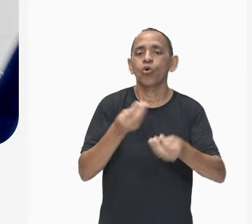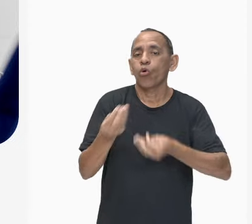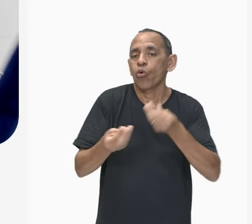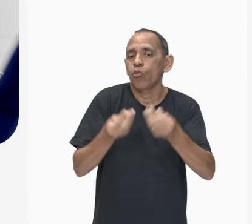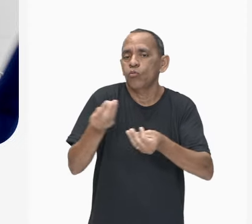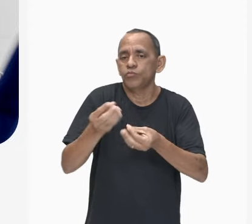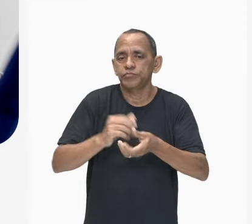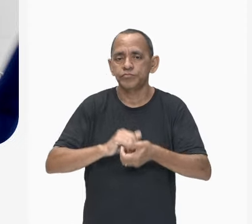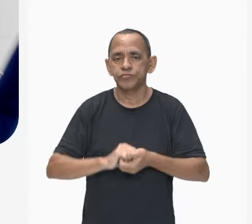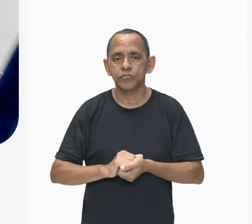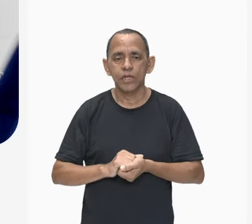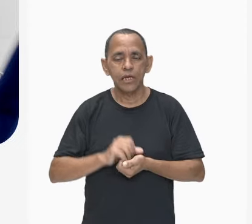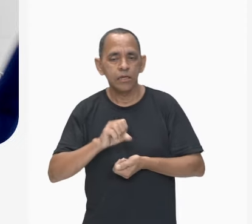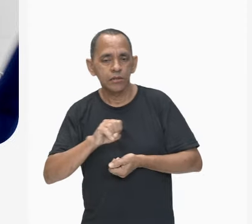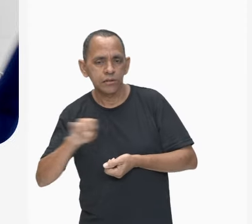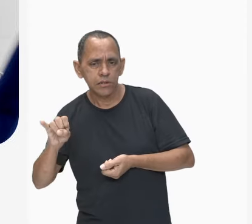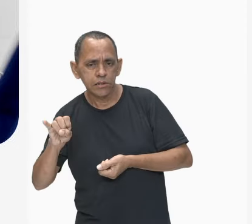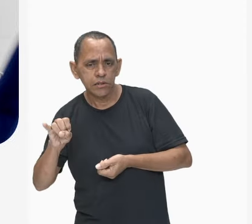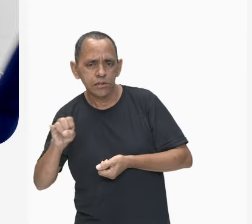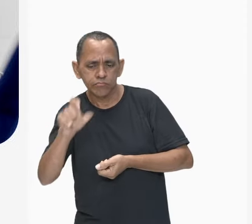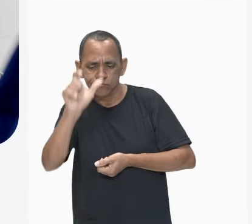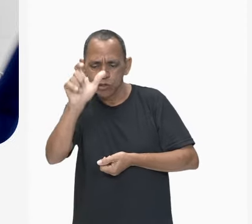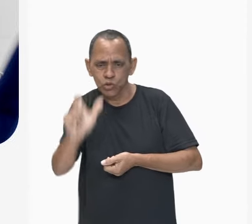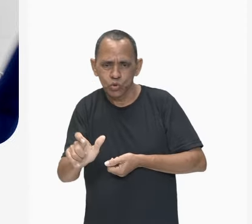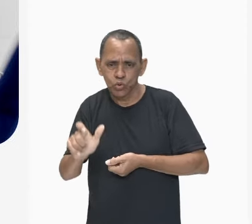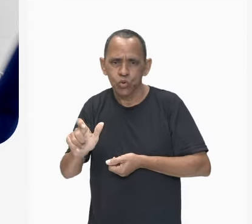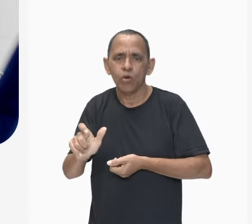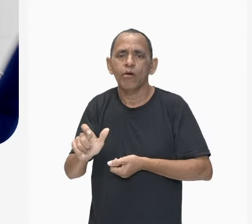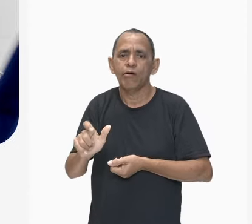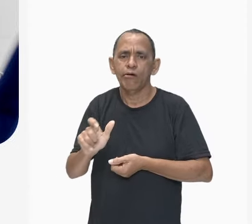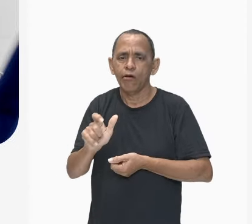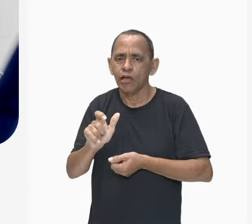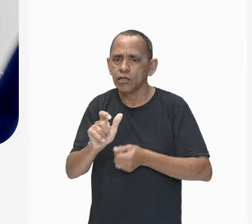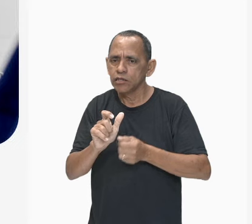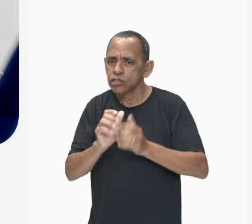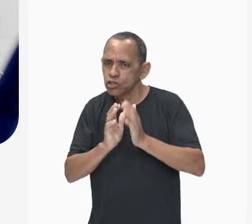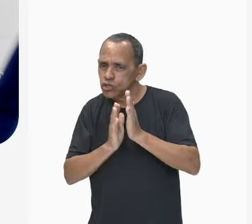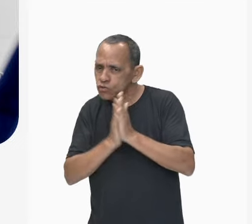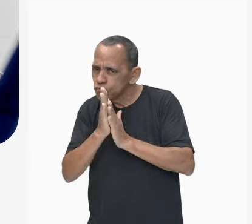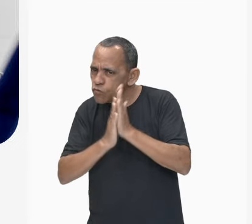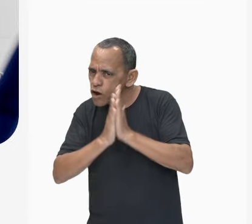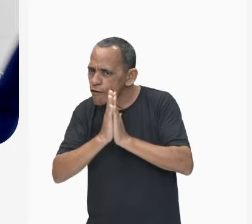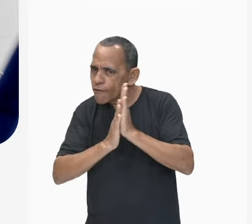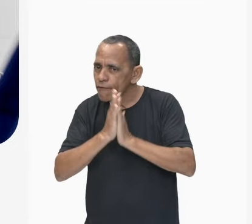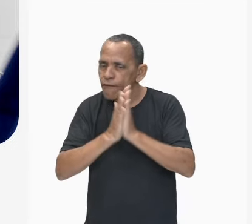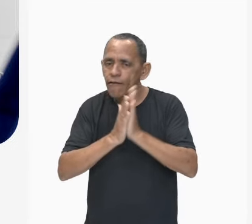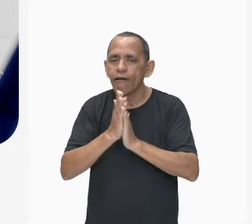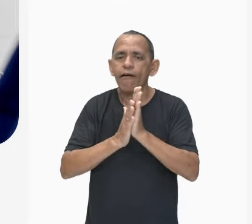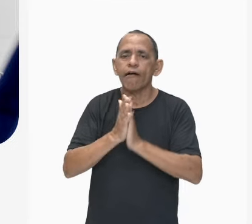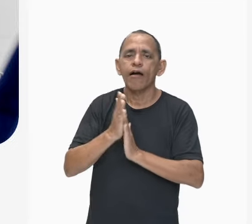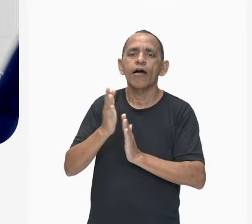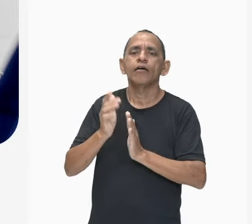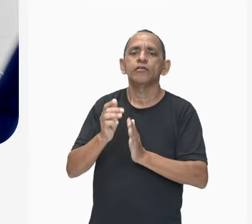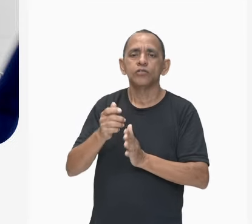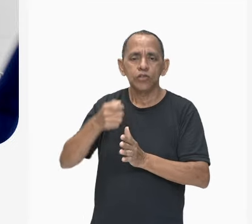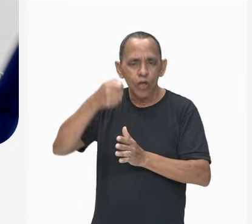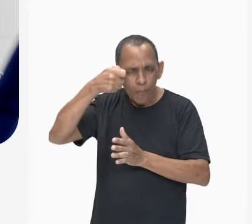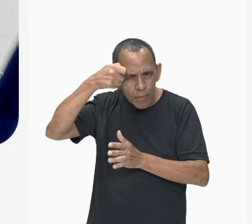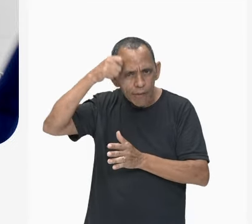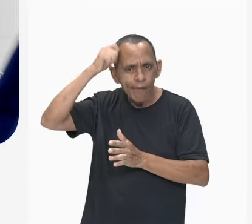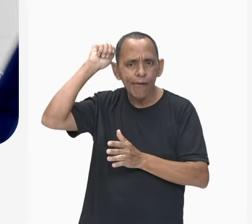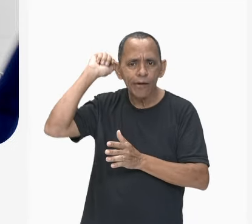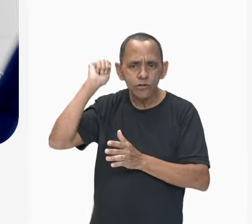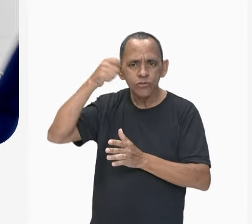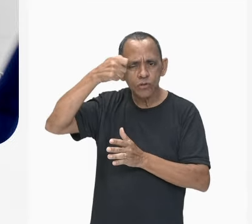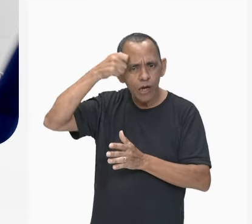alguém esfregar uma madeira, alguém passar um pente no cabelo, alguém